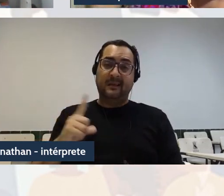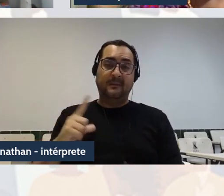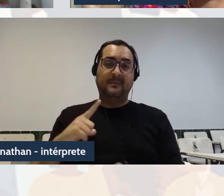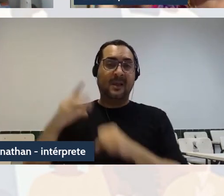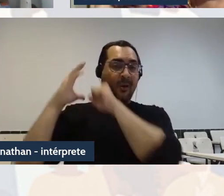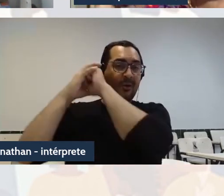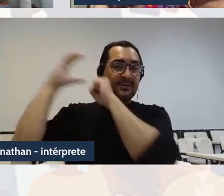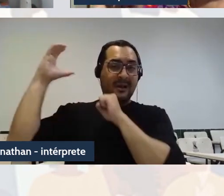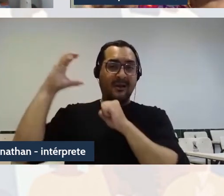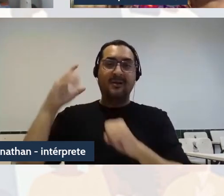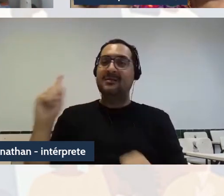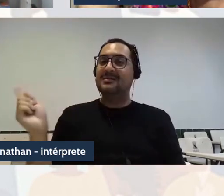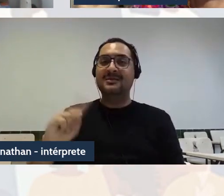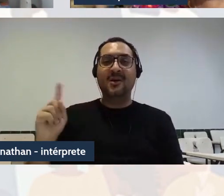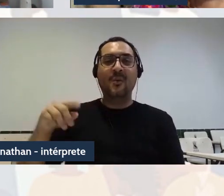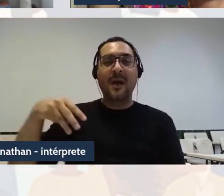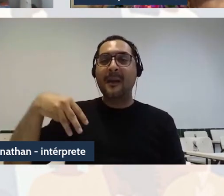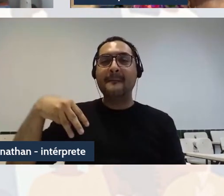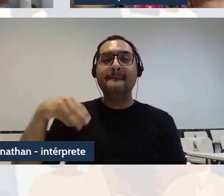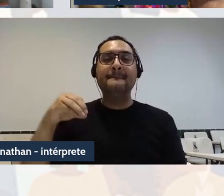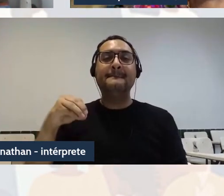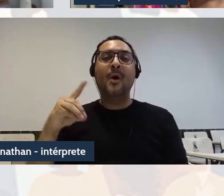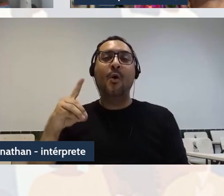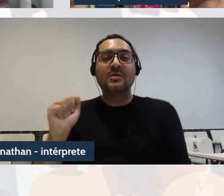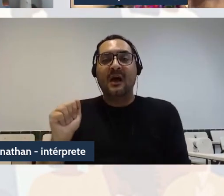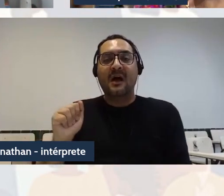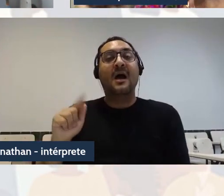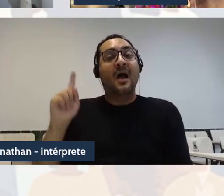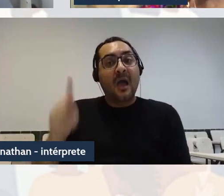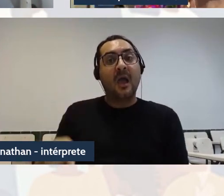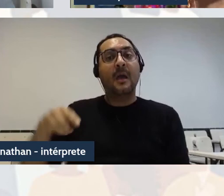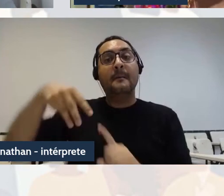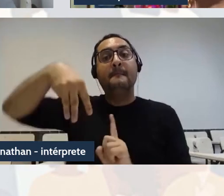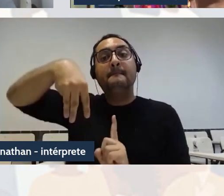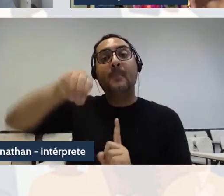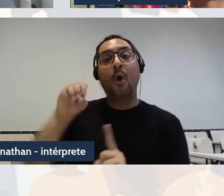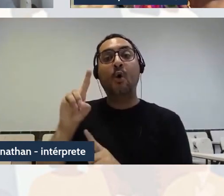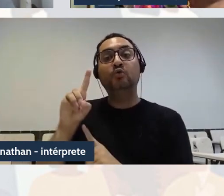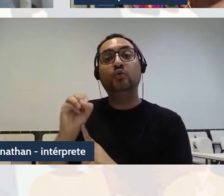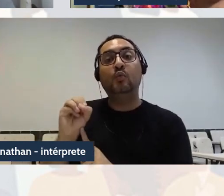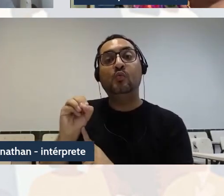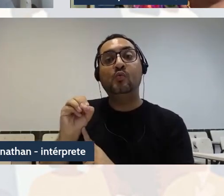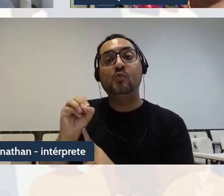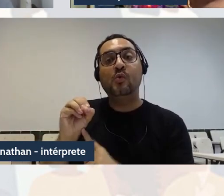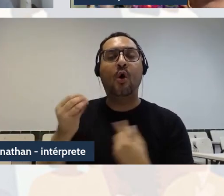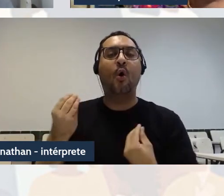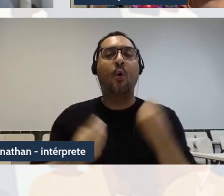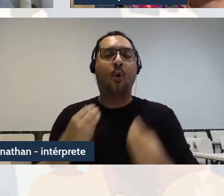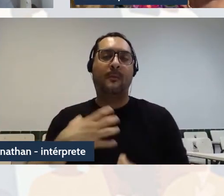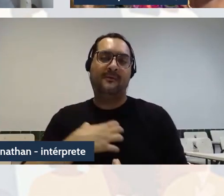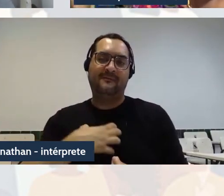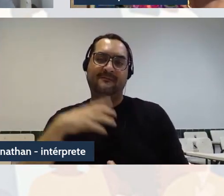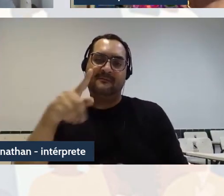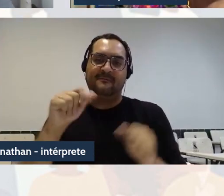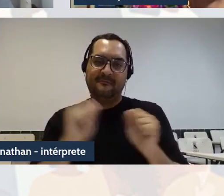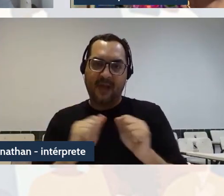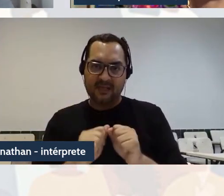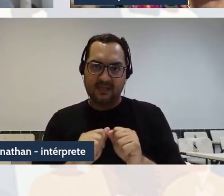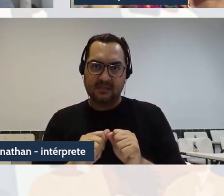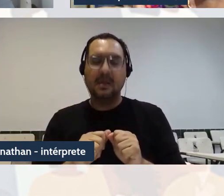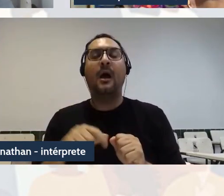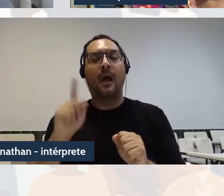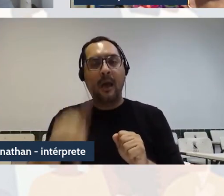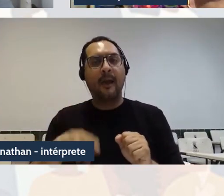moda, é um modo, né, é um modo como você está fazendo ou não fazendo as coisas, sobretudo pensar,